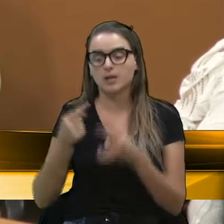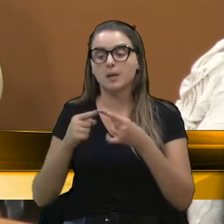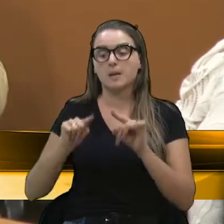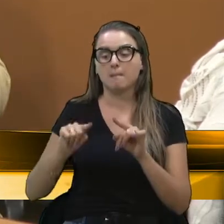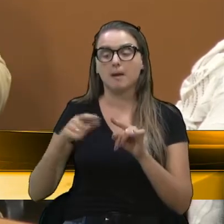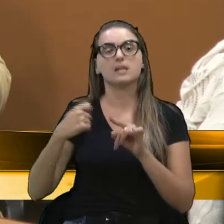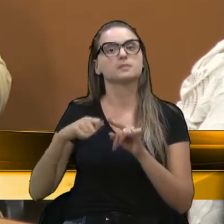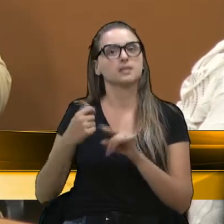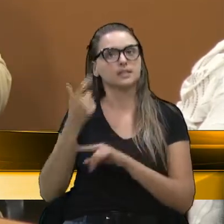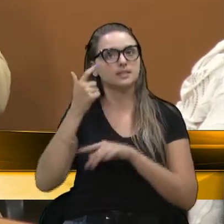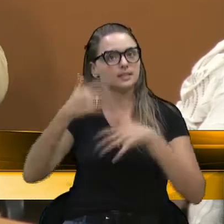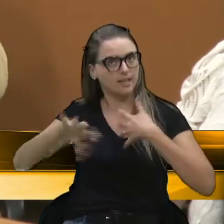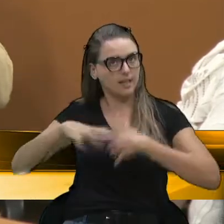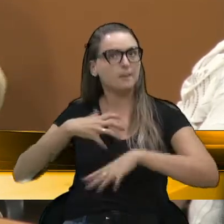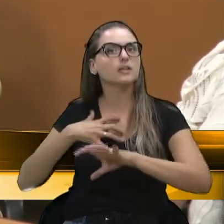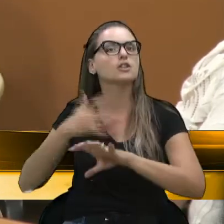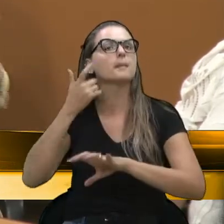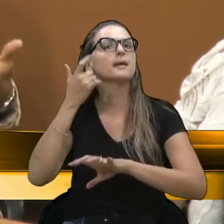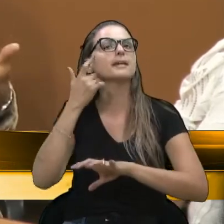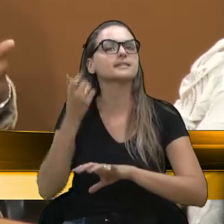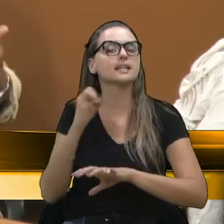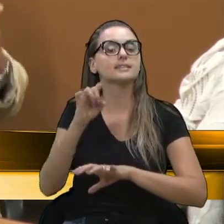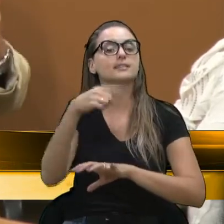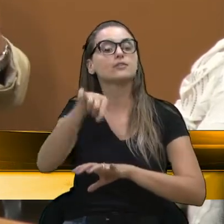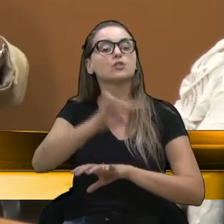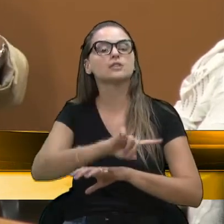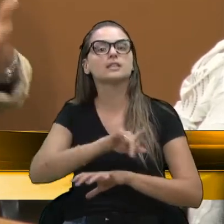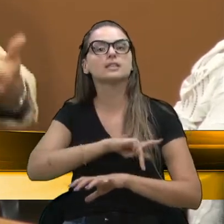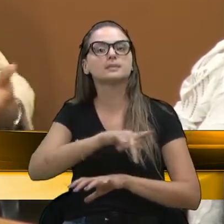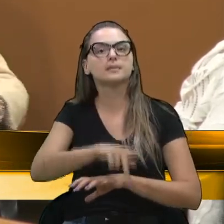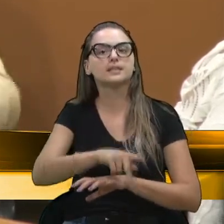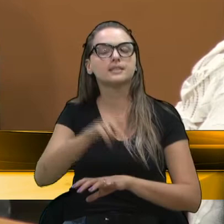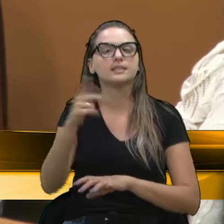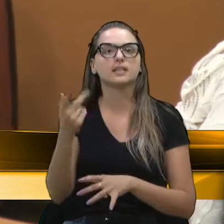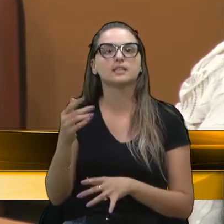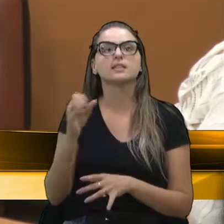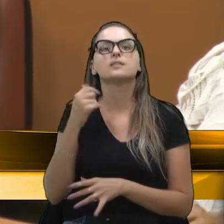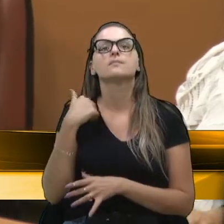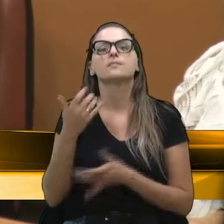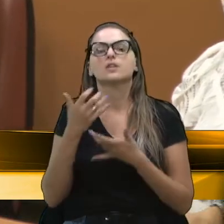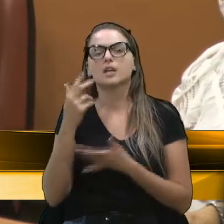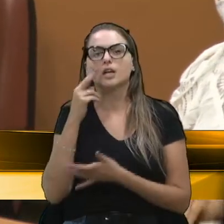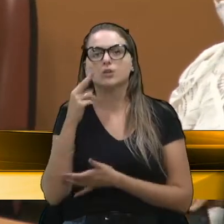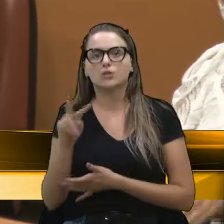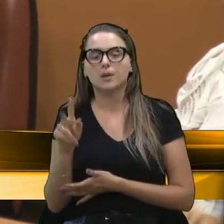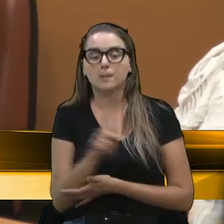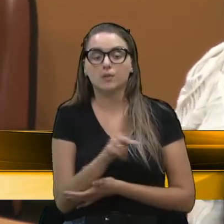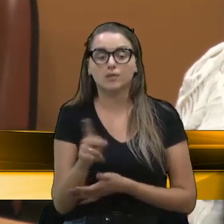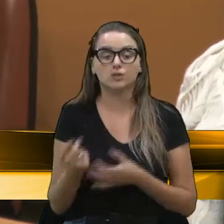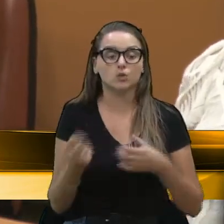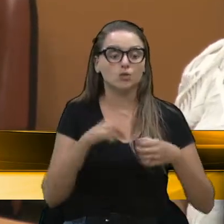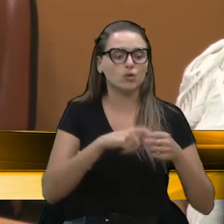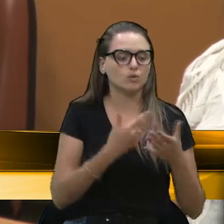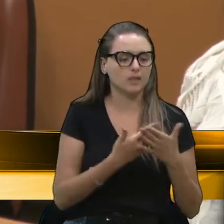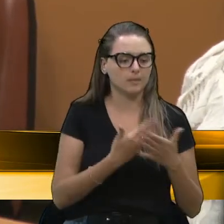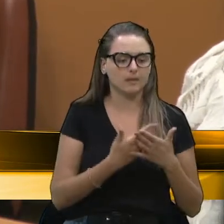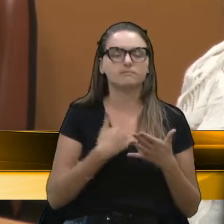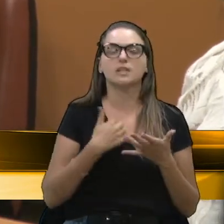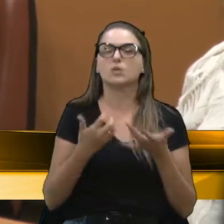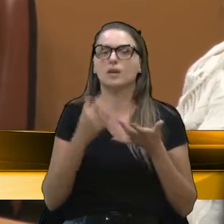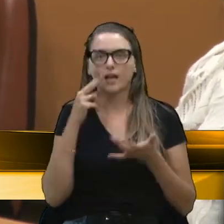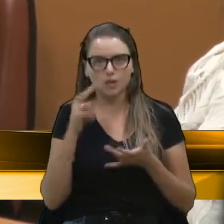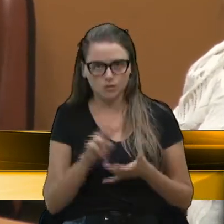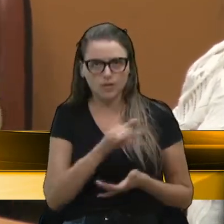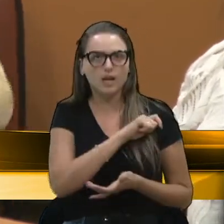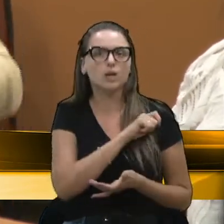deles também. Eu quero ver os professores voltarem à sala de aula. Eu quero ver os alunos voltarem à sala